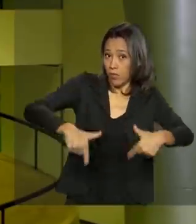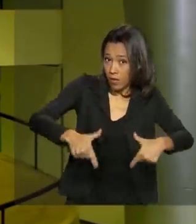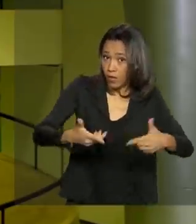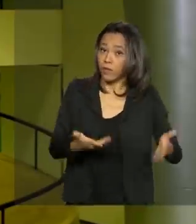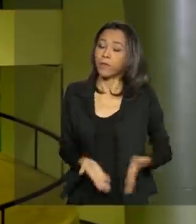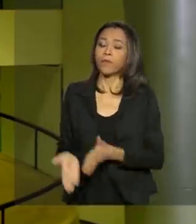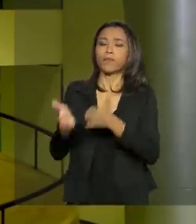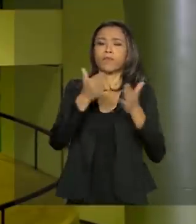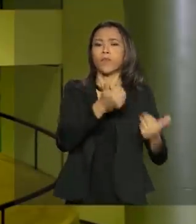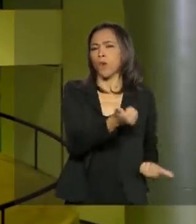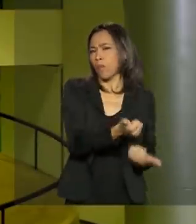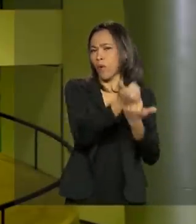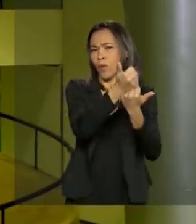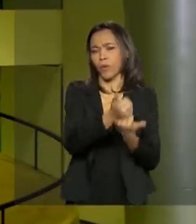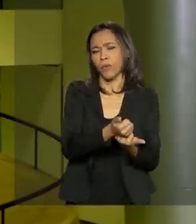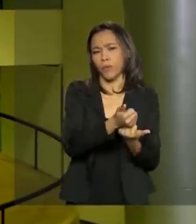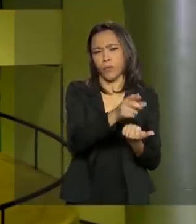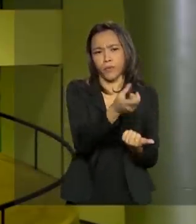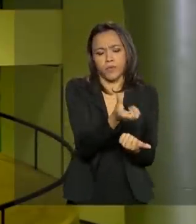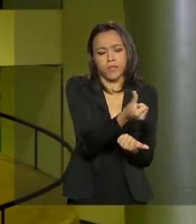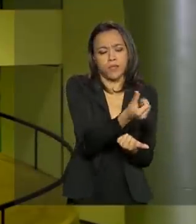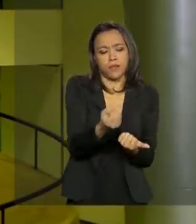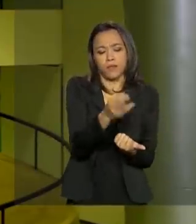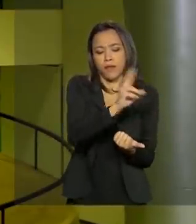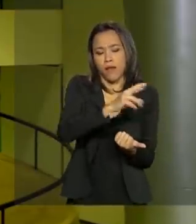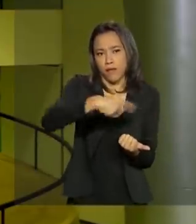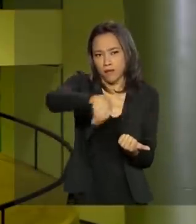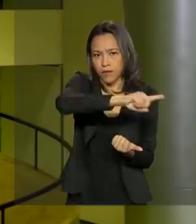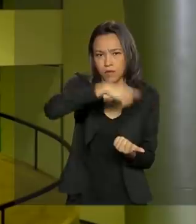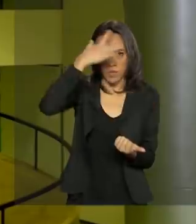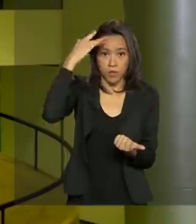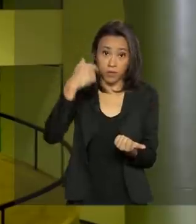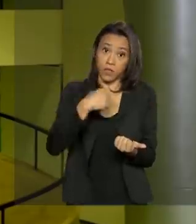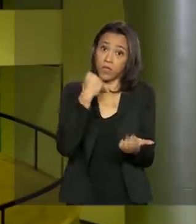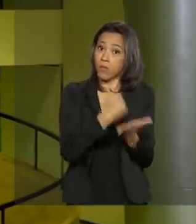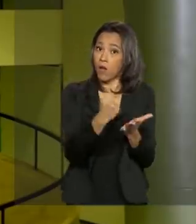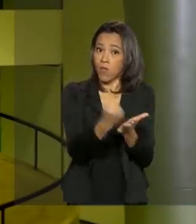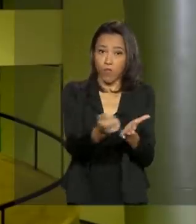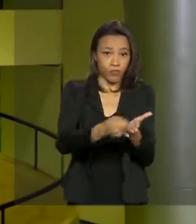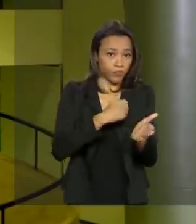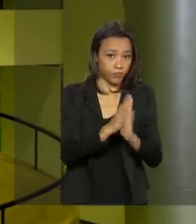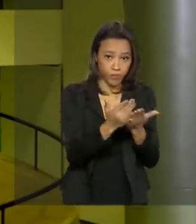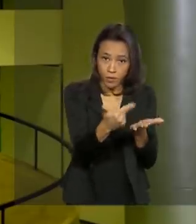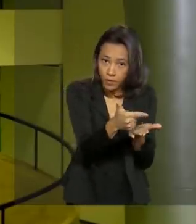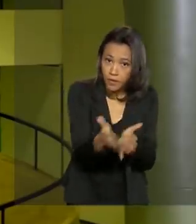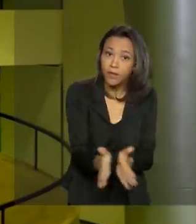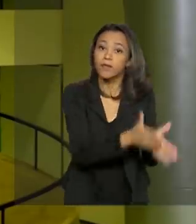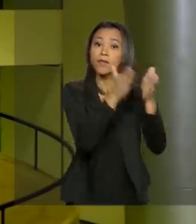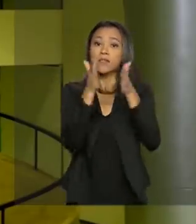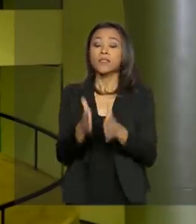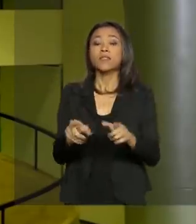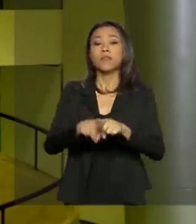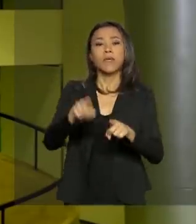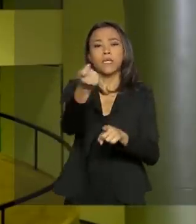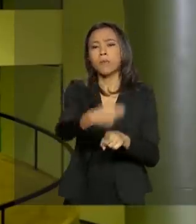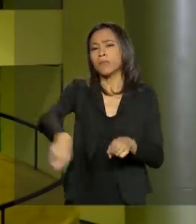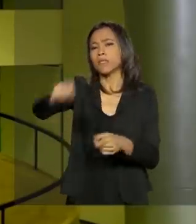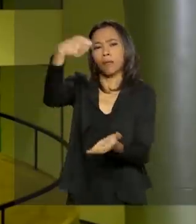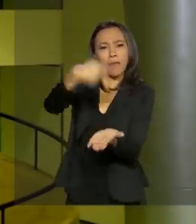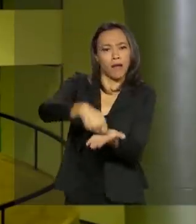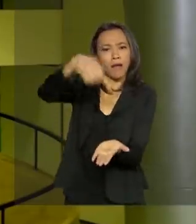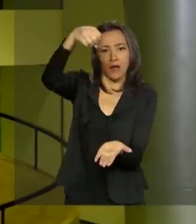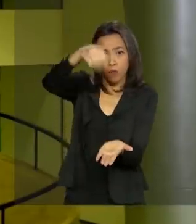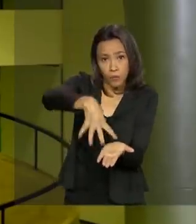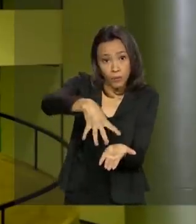elas, o auxílio emergencial de R 600 aos trabalhadores informais e a isenção do pagamento da conta de luz aos